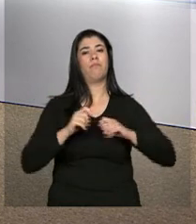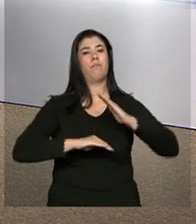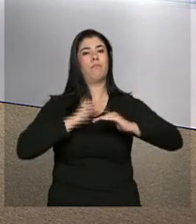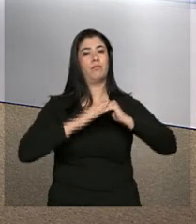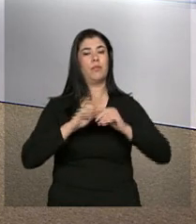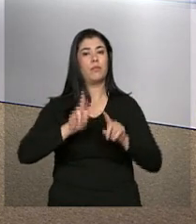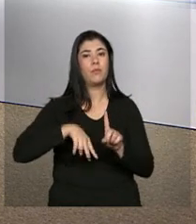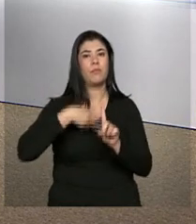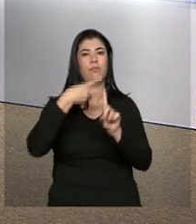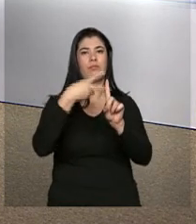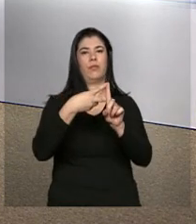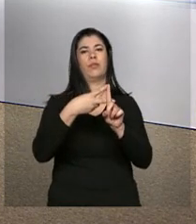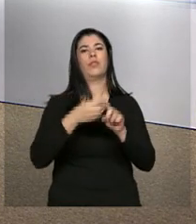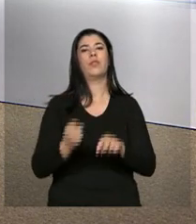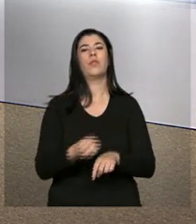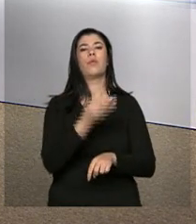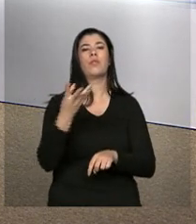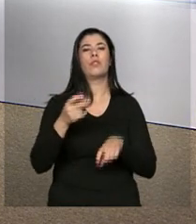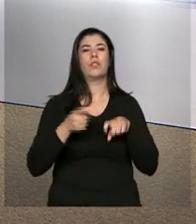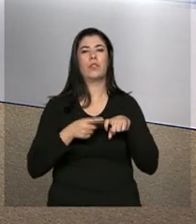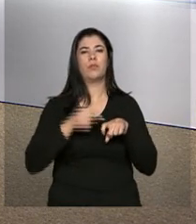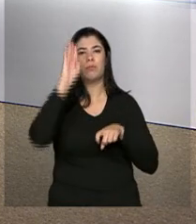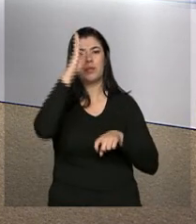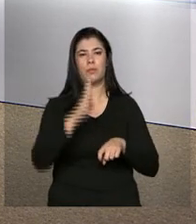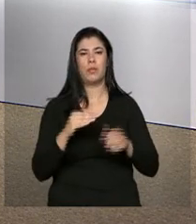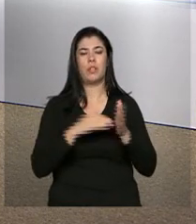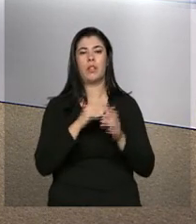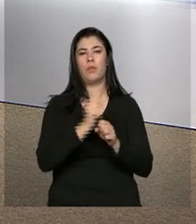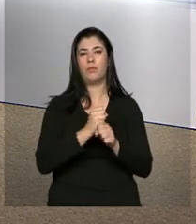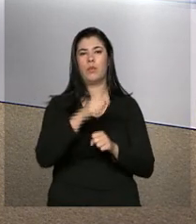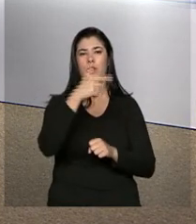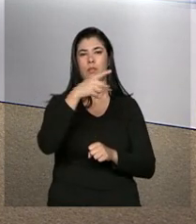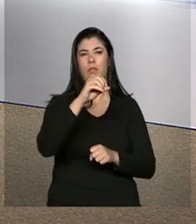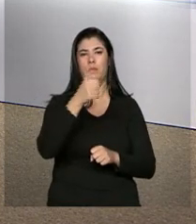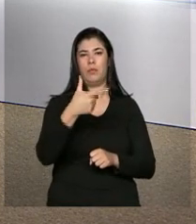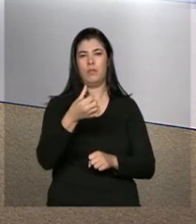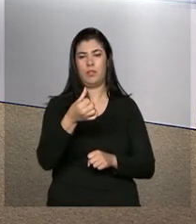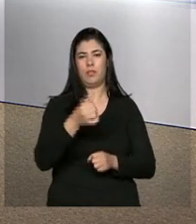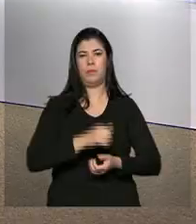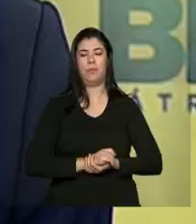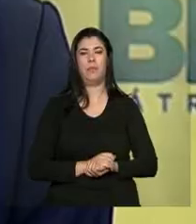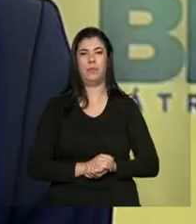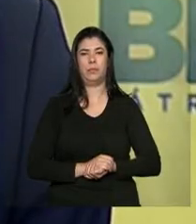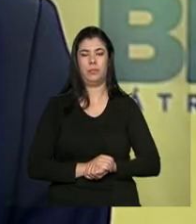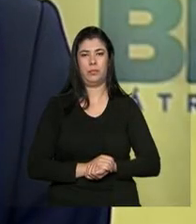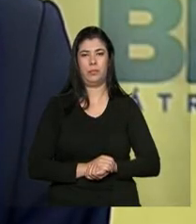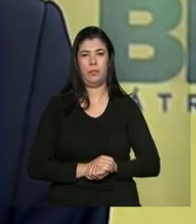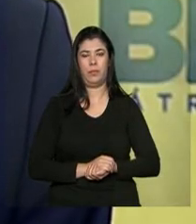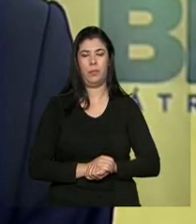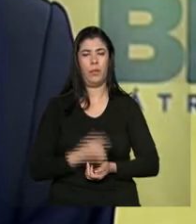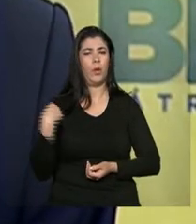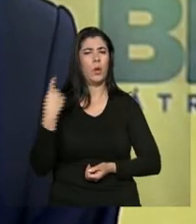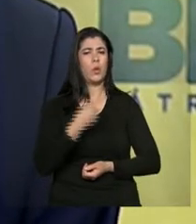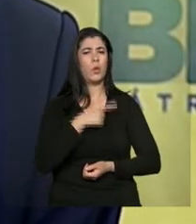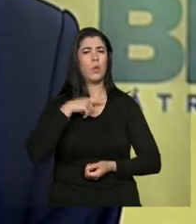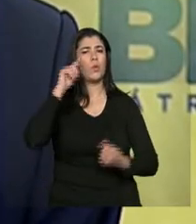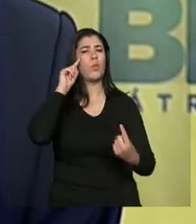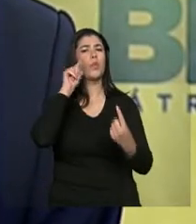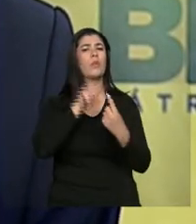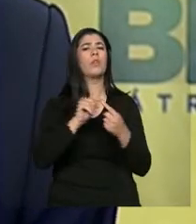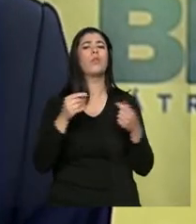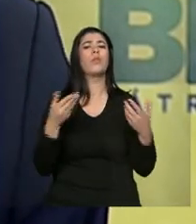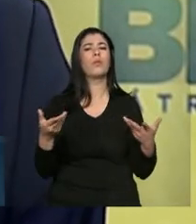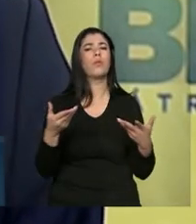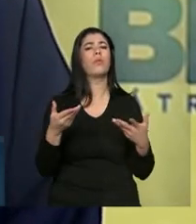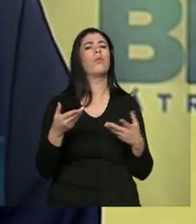praticamente dobrar o número de médicos no Brasil até 2026. A nossa meta é uma meta